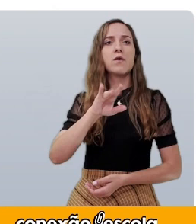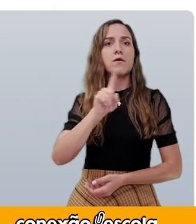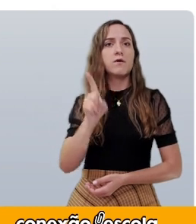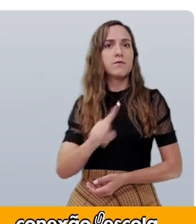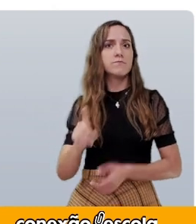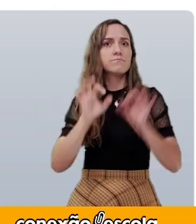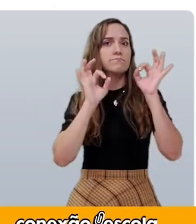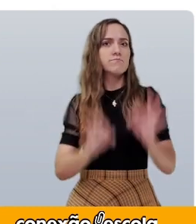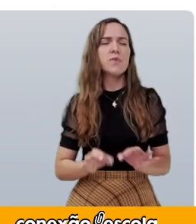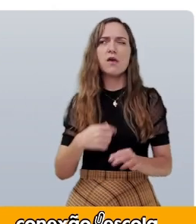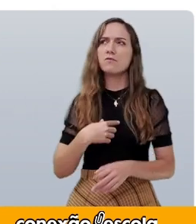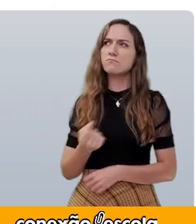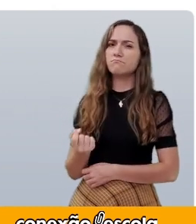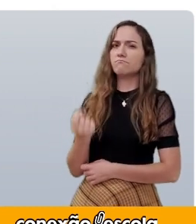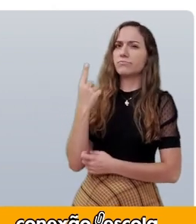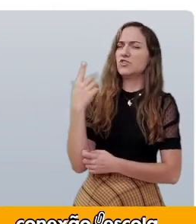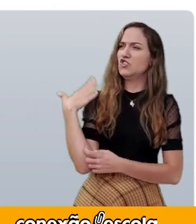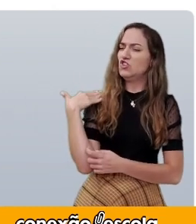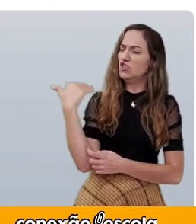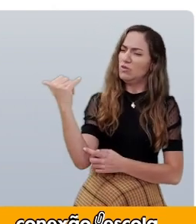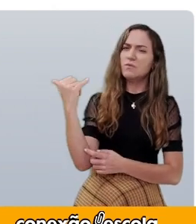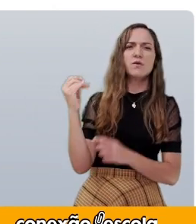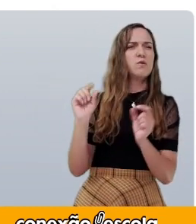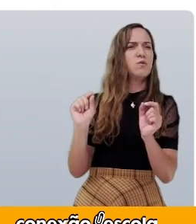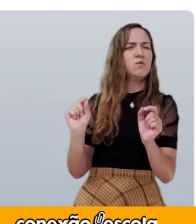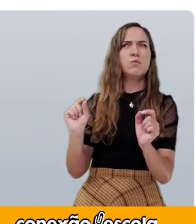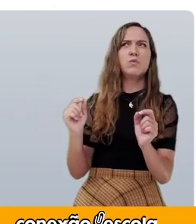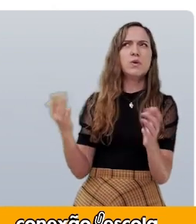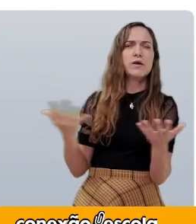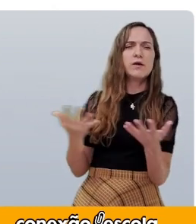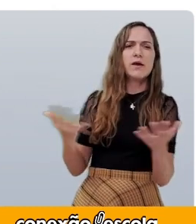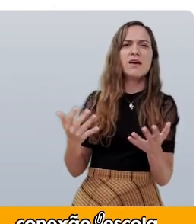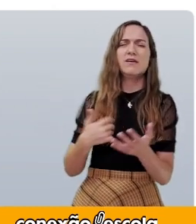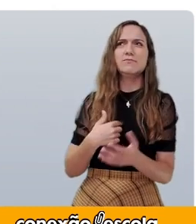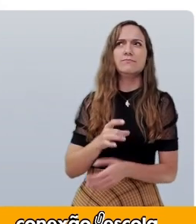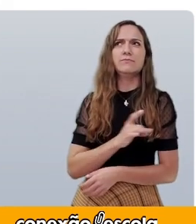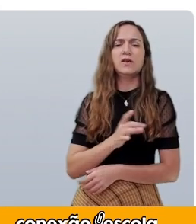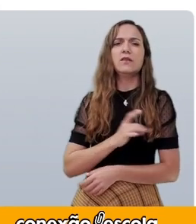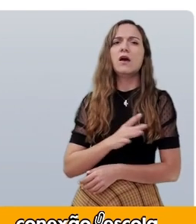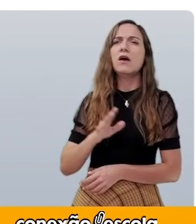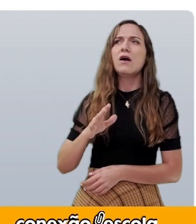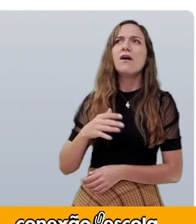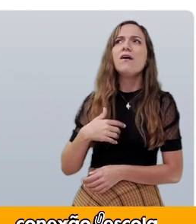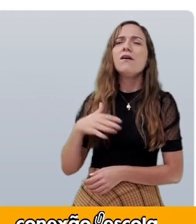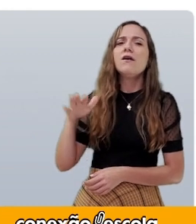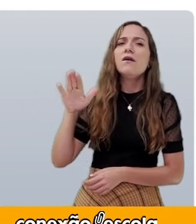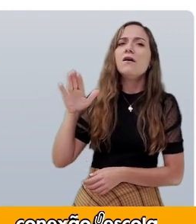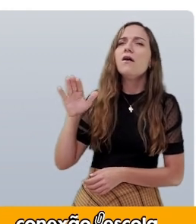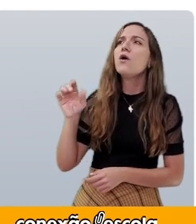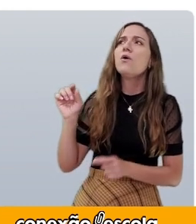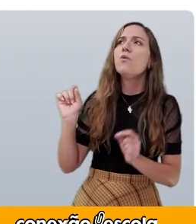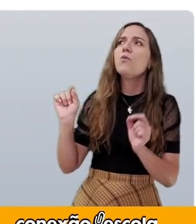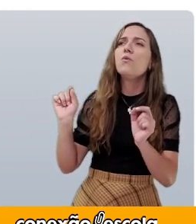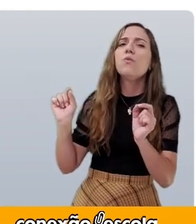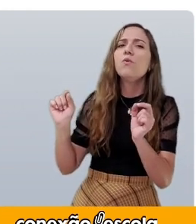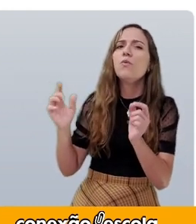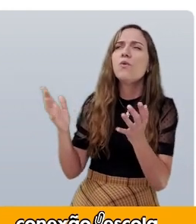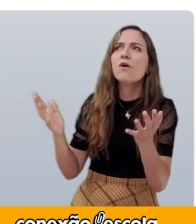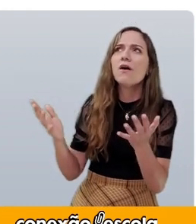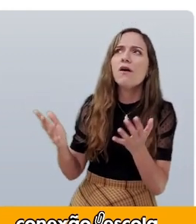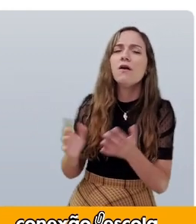Ele estranhou muito e foi com custo que gaguejou. Aqui.